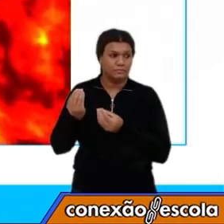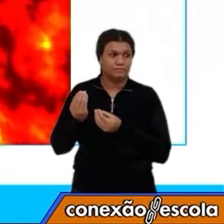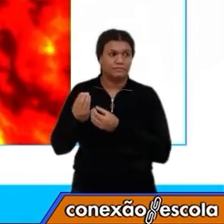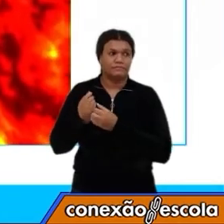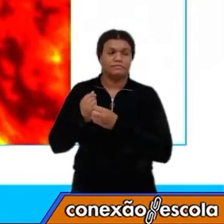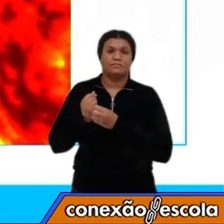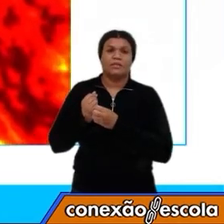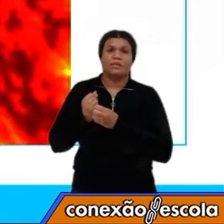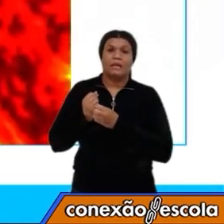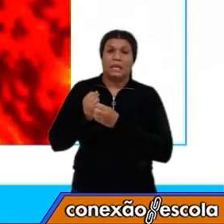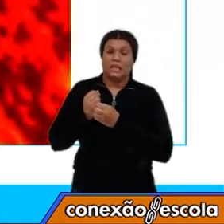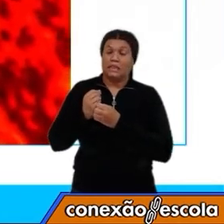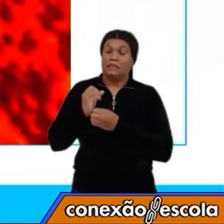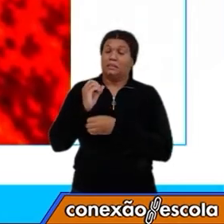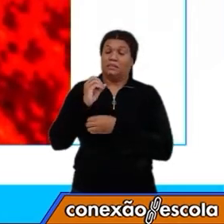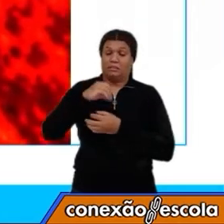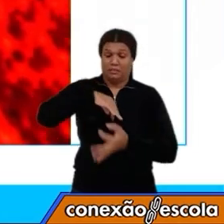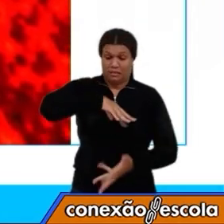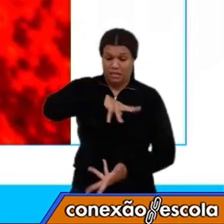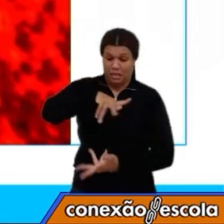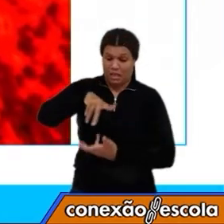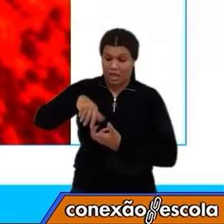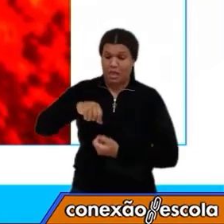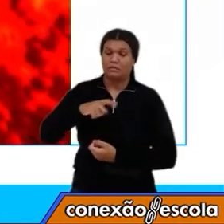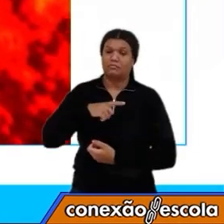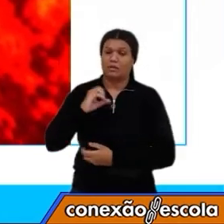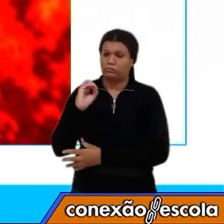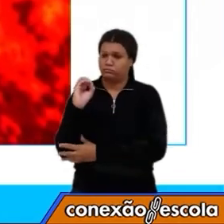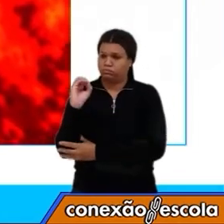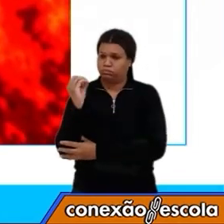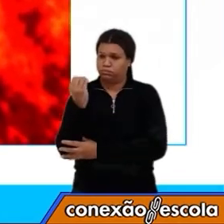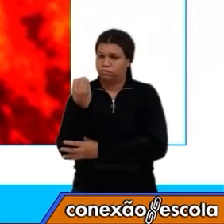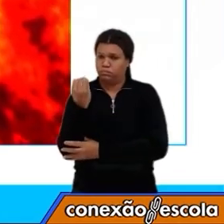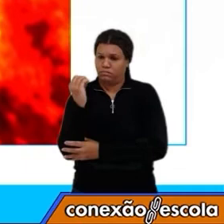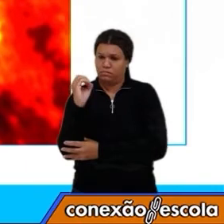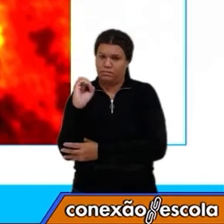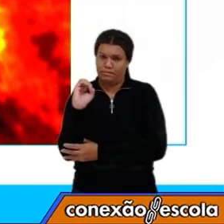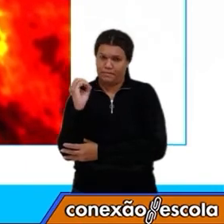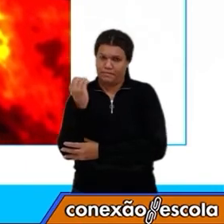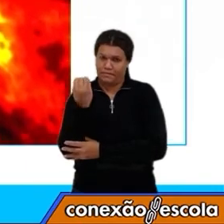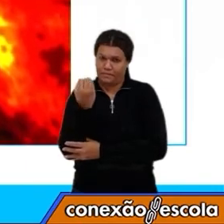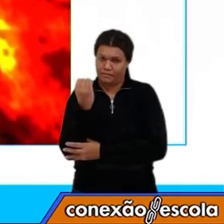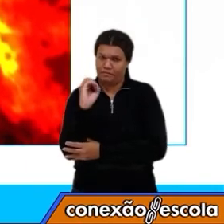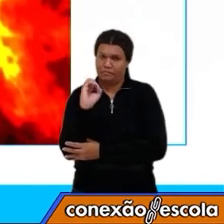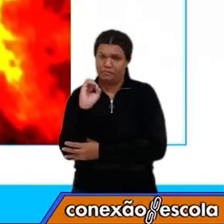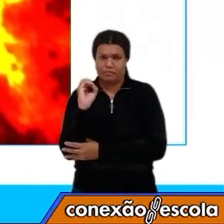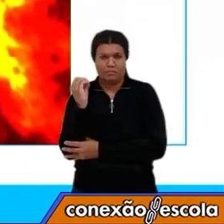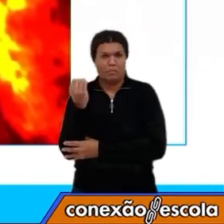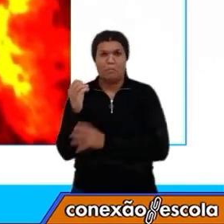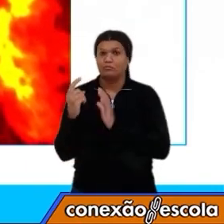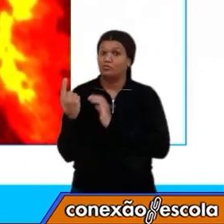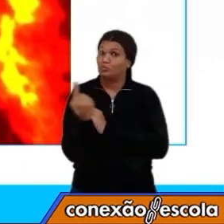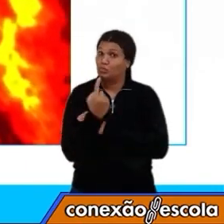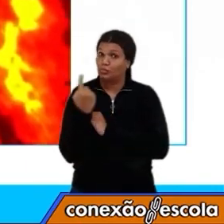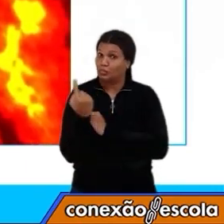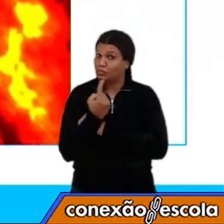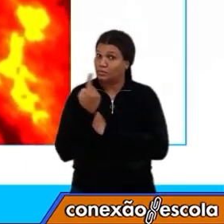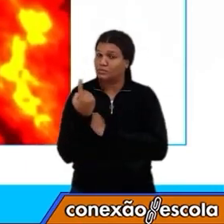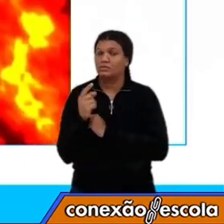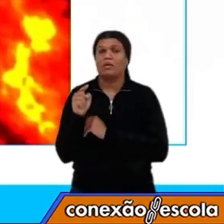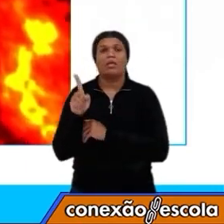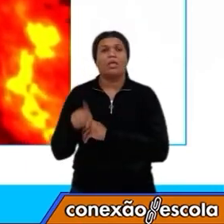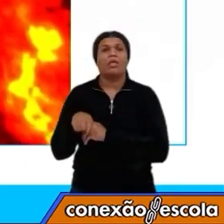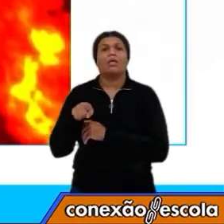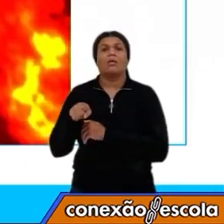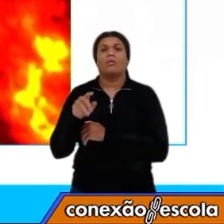está rodando, girando em torno do seu próprio eixo, nós dizemos então que ela está nesse